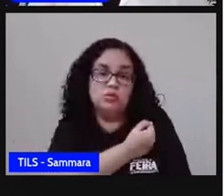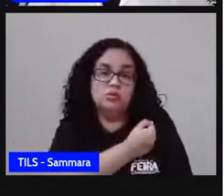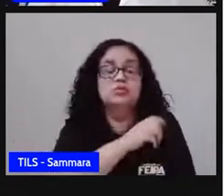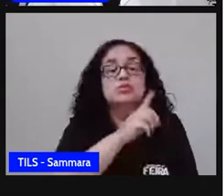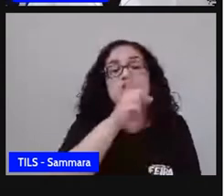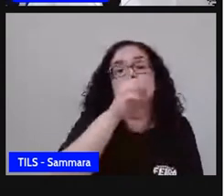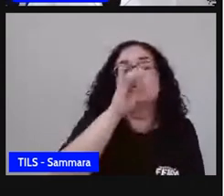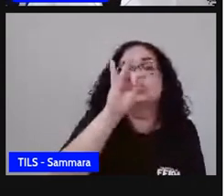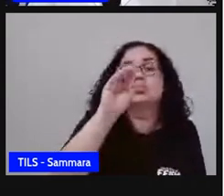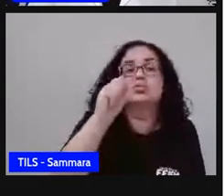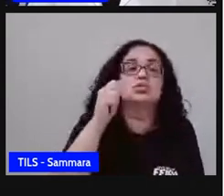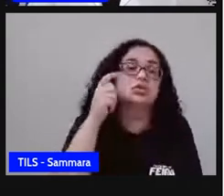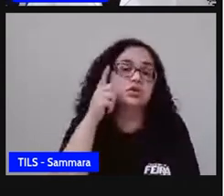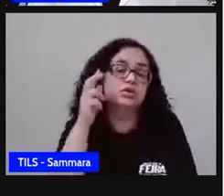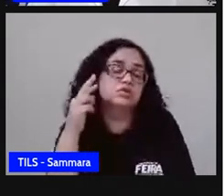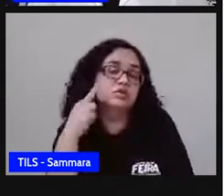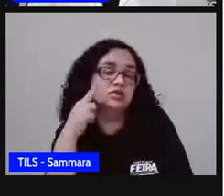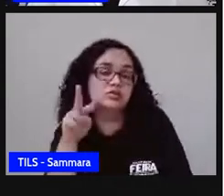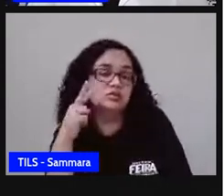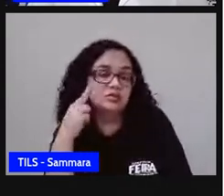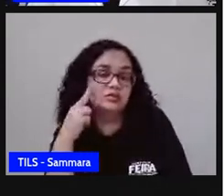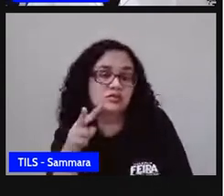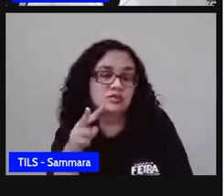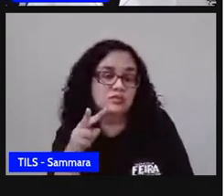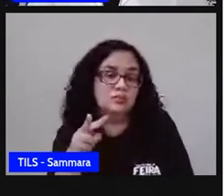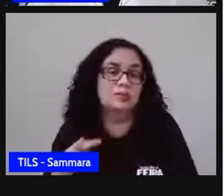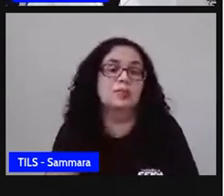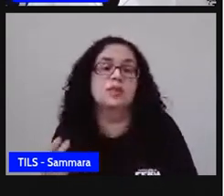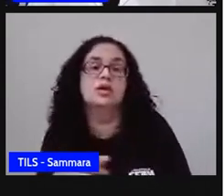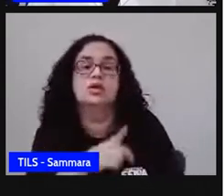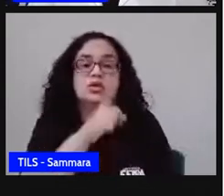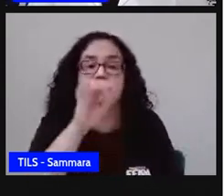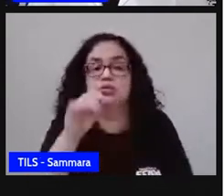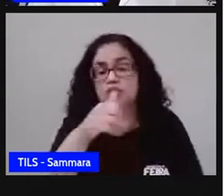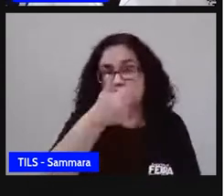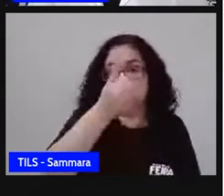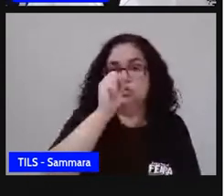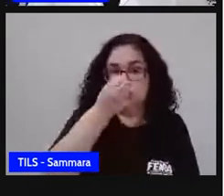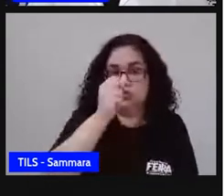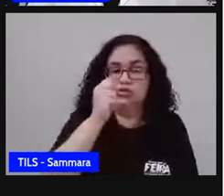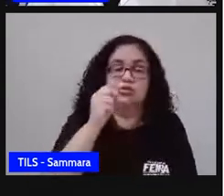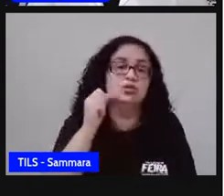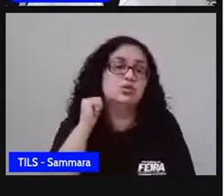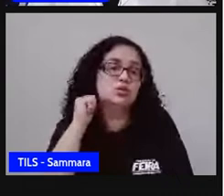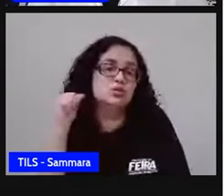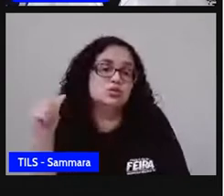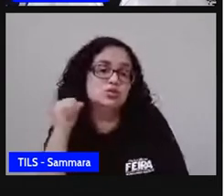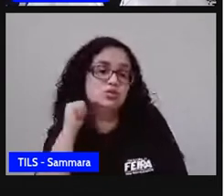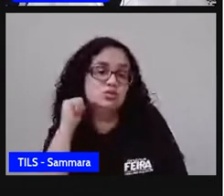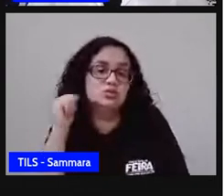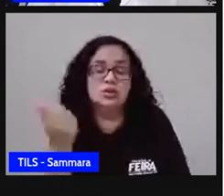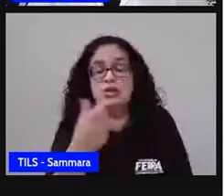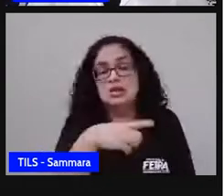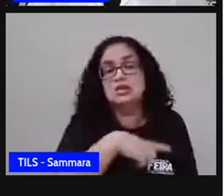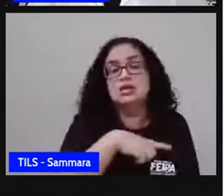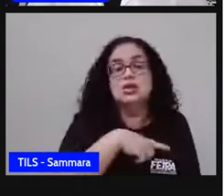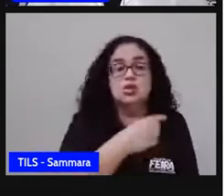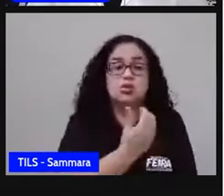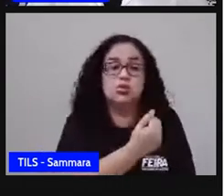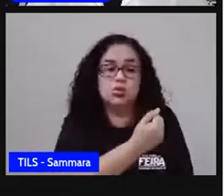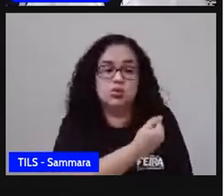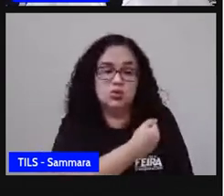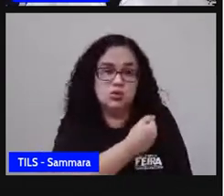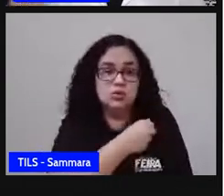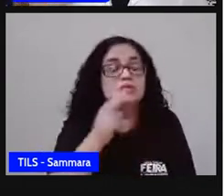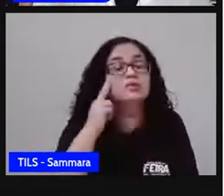do dia que você acessar. Aqui, eu acessei no dia 18 do 4, eu tive esse número, tá? Mas no dia